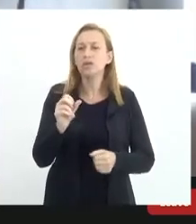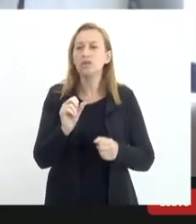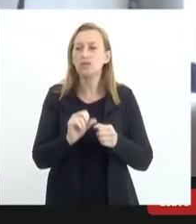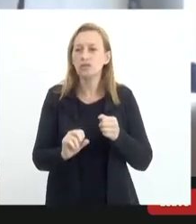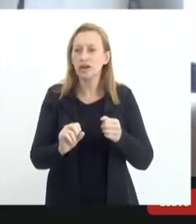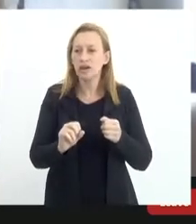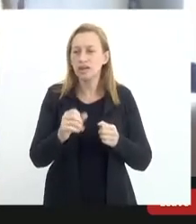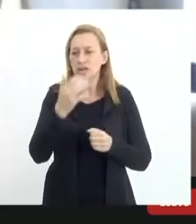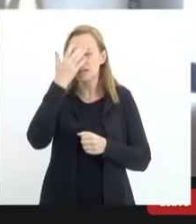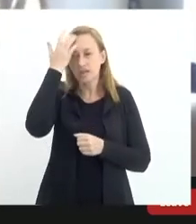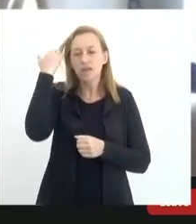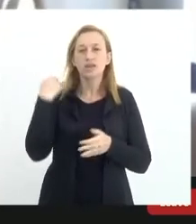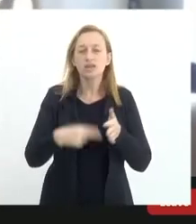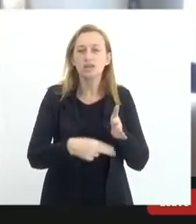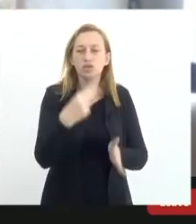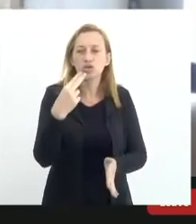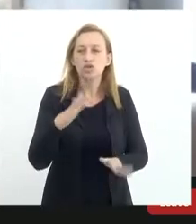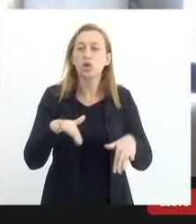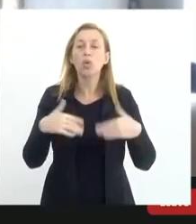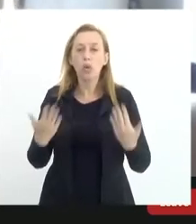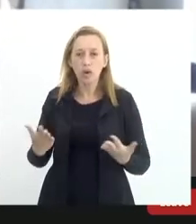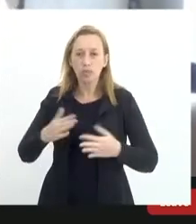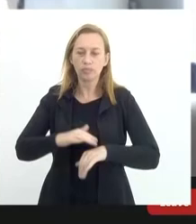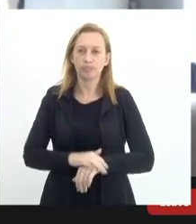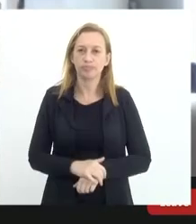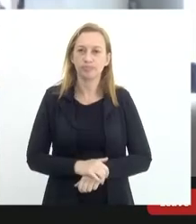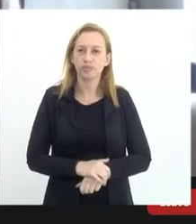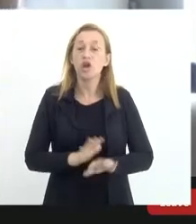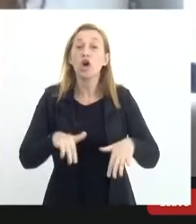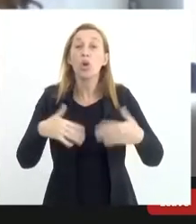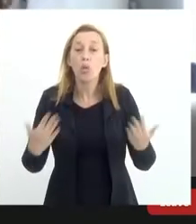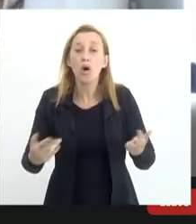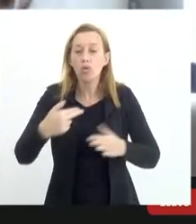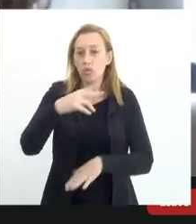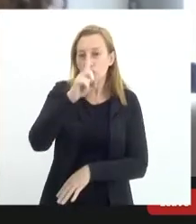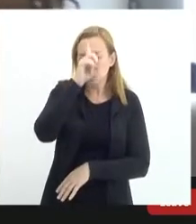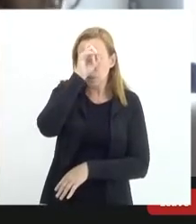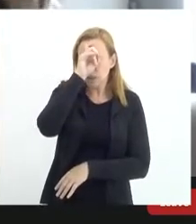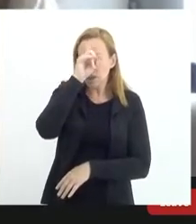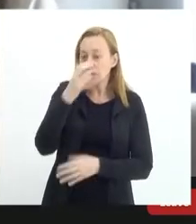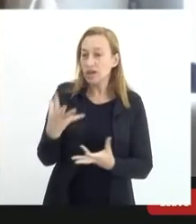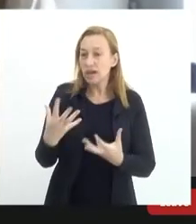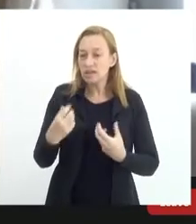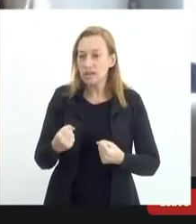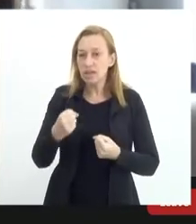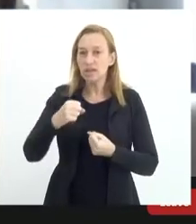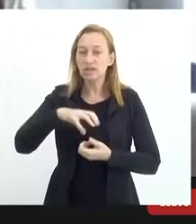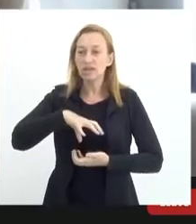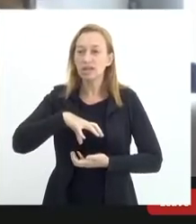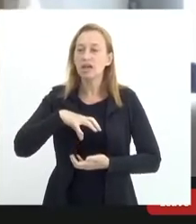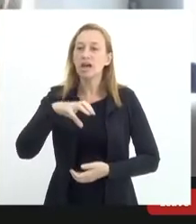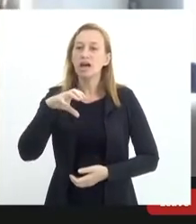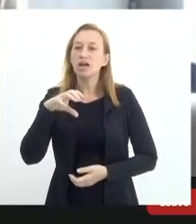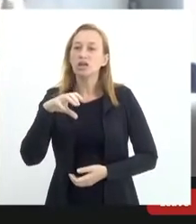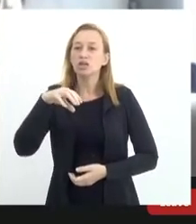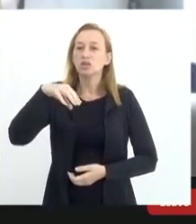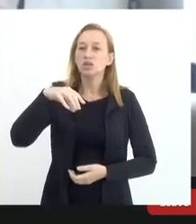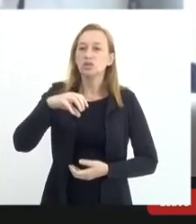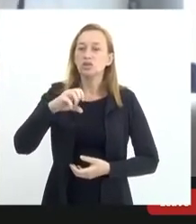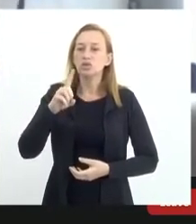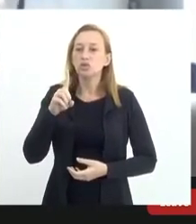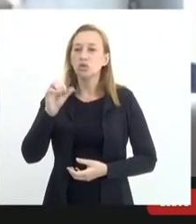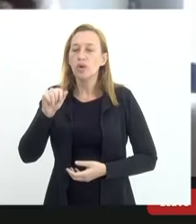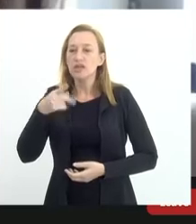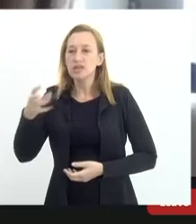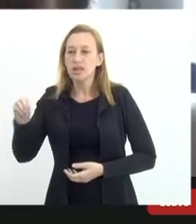procedimento, quais são os hospitais que aceitam a doação da medula óssea, eu sei que vai morrer, eu